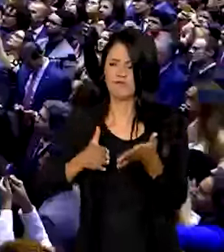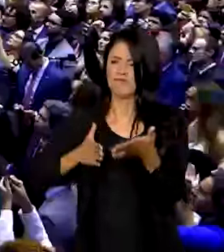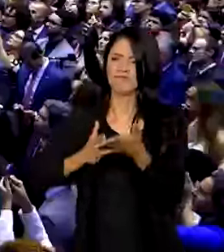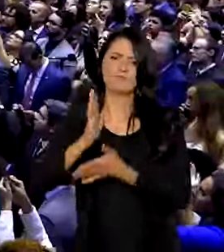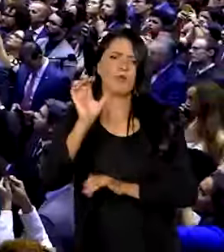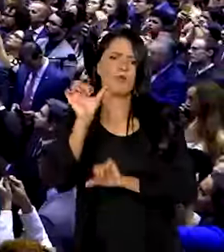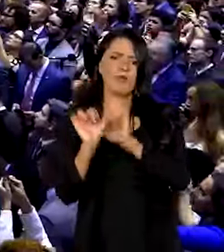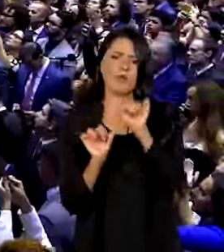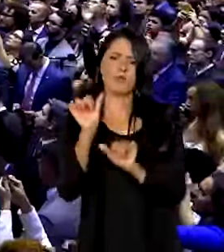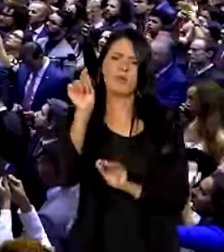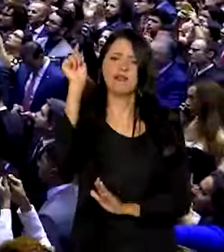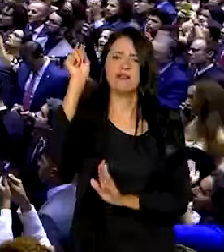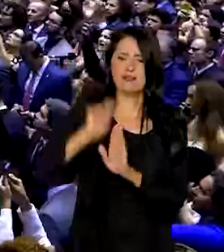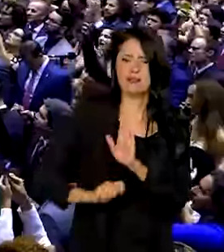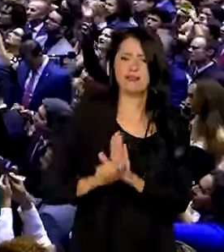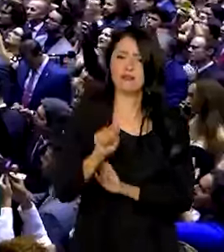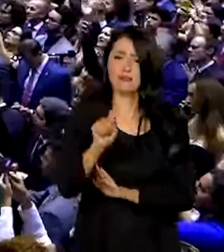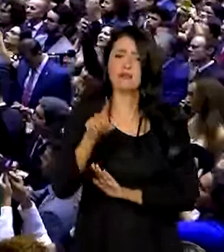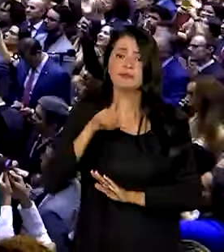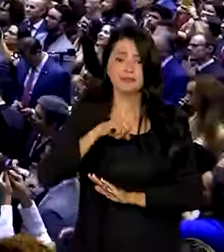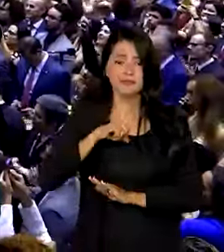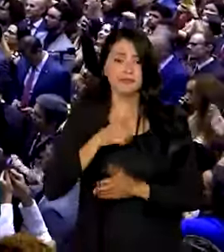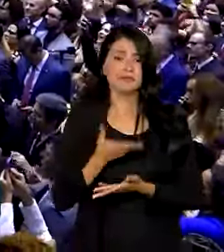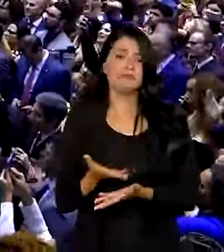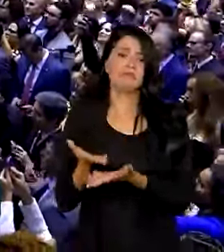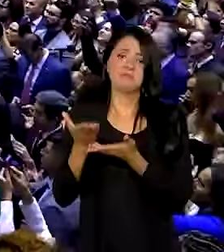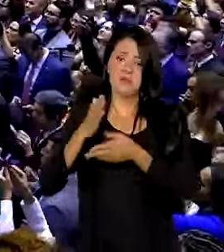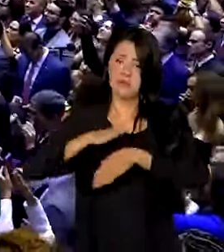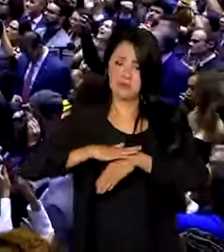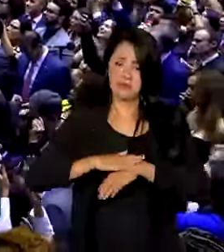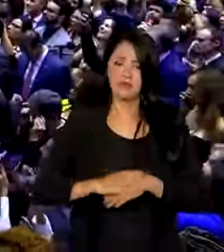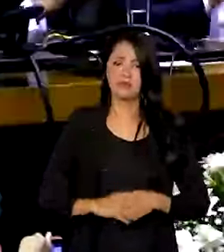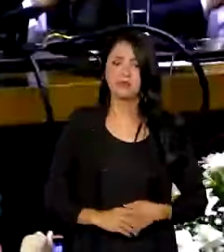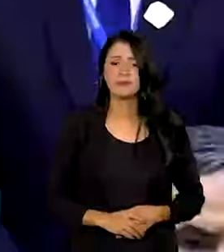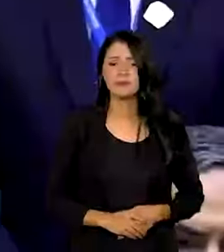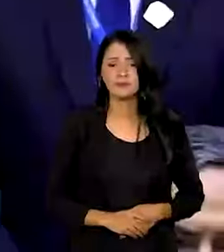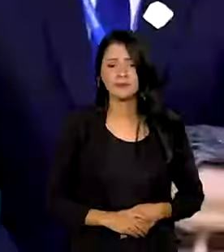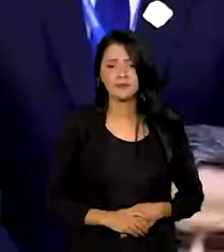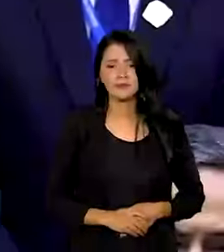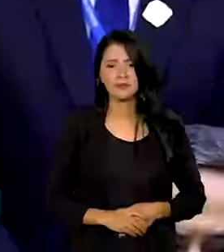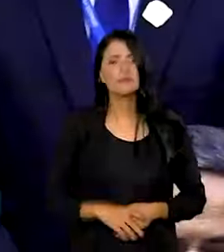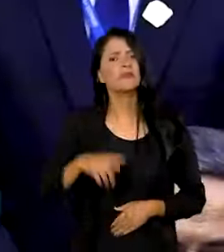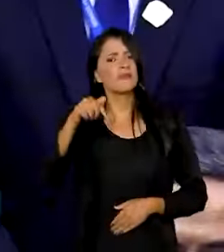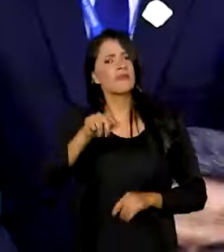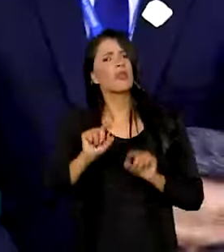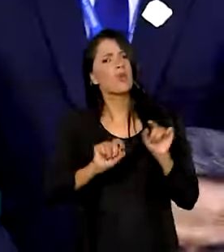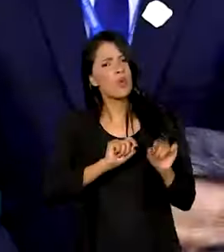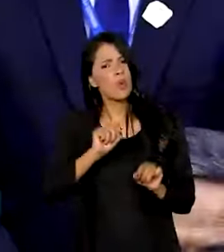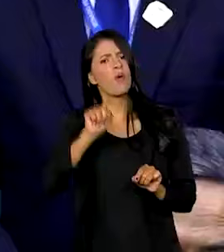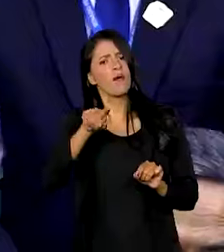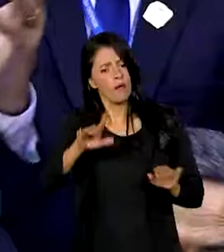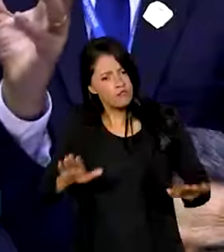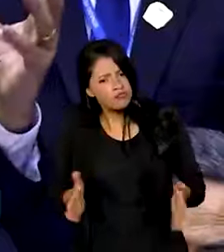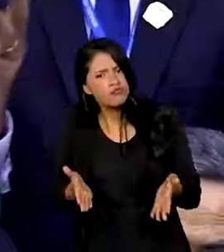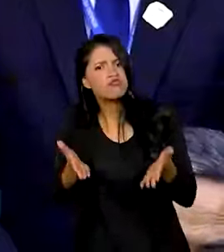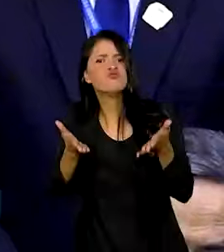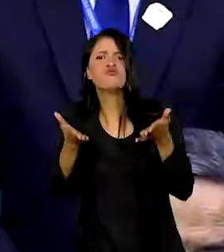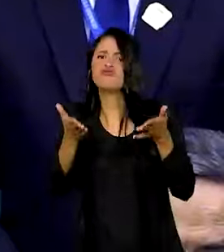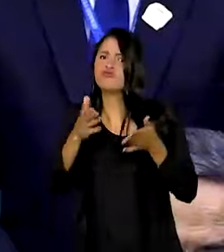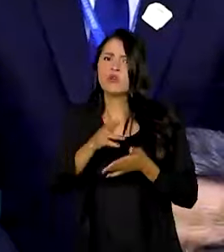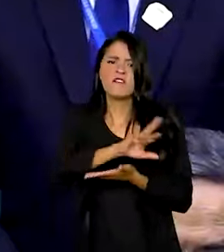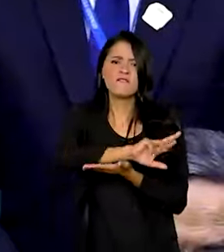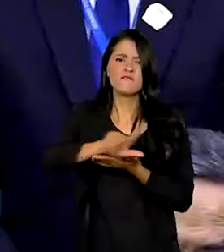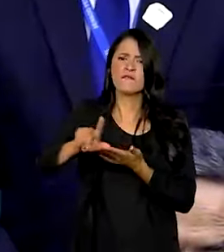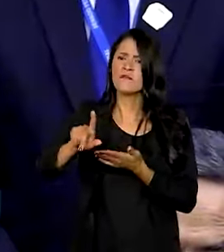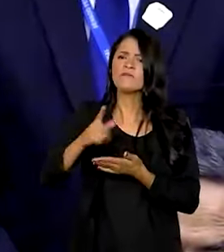reforma tributária a contente da Associação. Isso aqui é o vetor de muitas